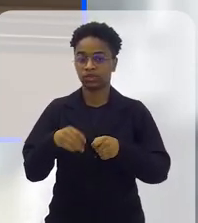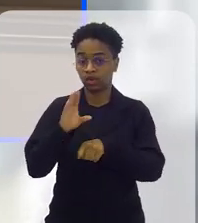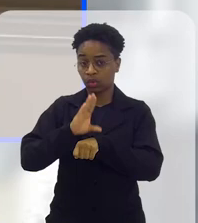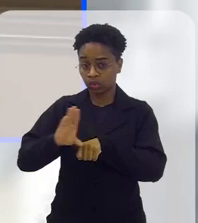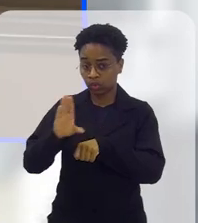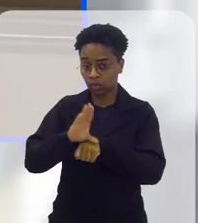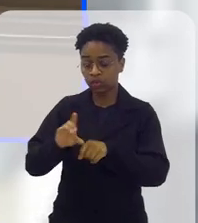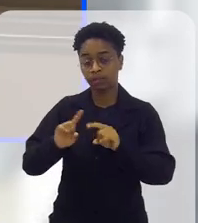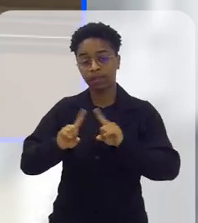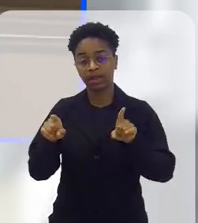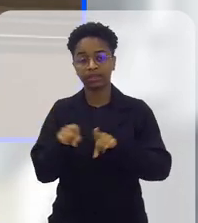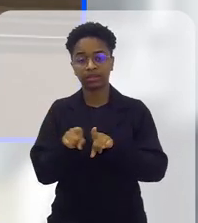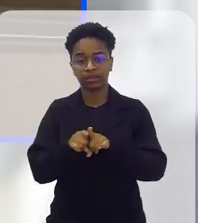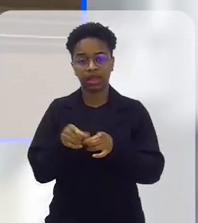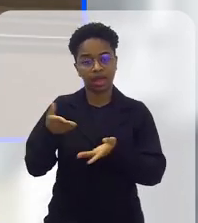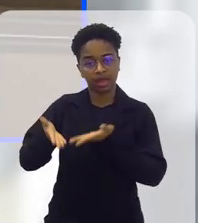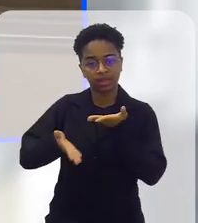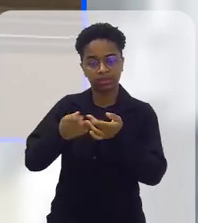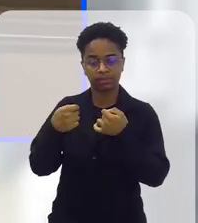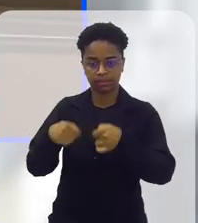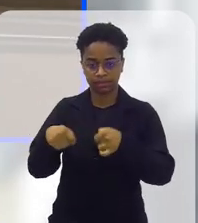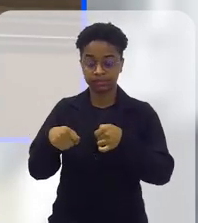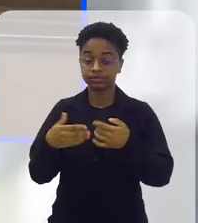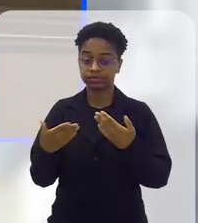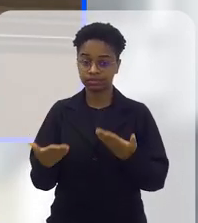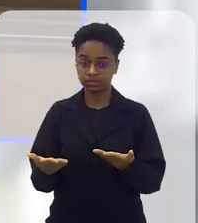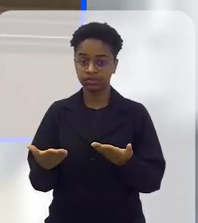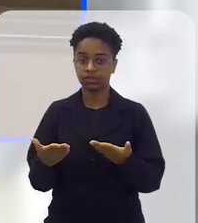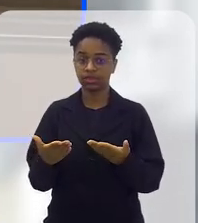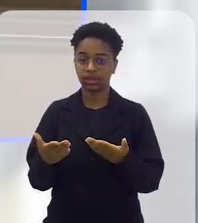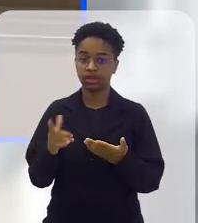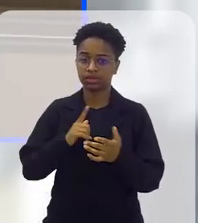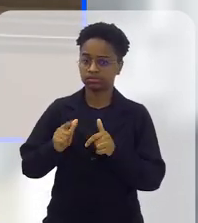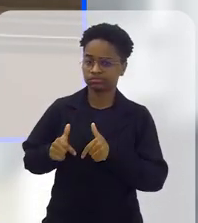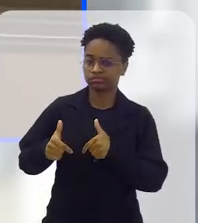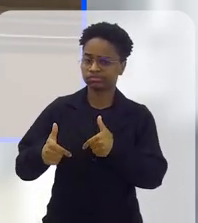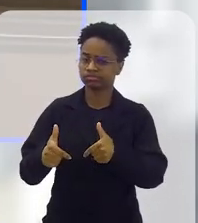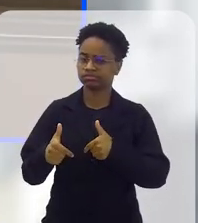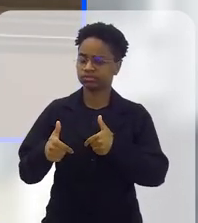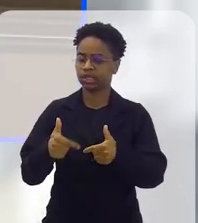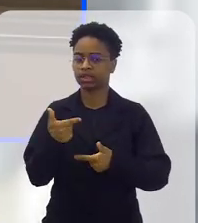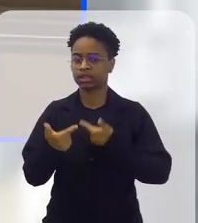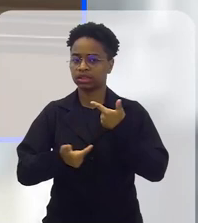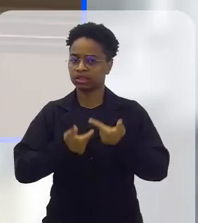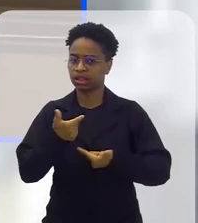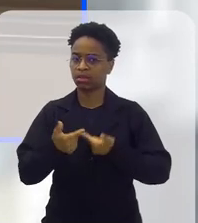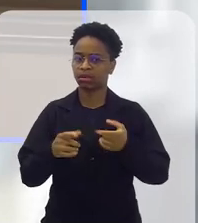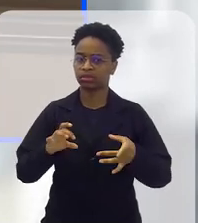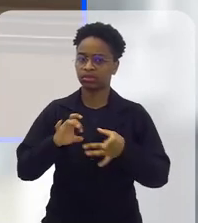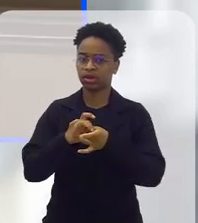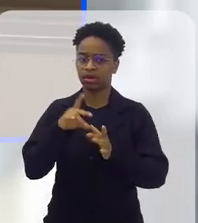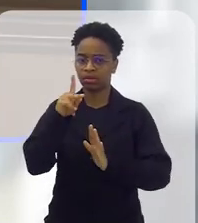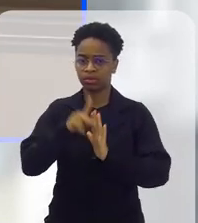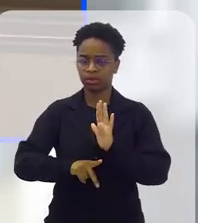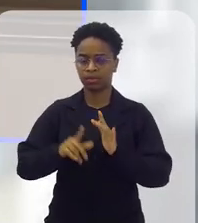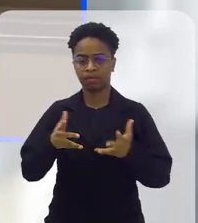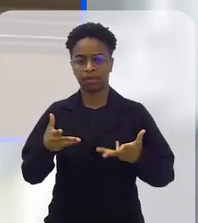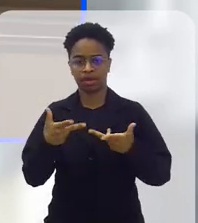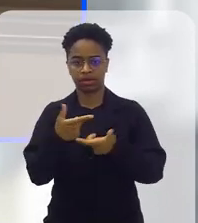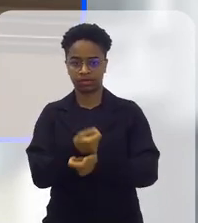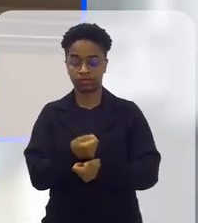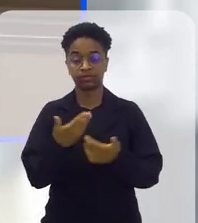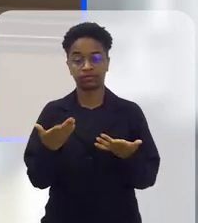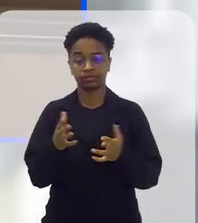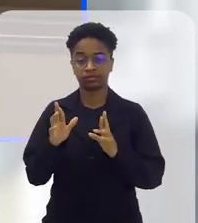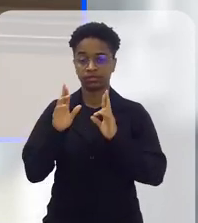fazer o curso, mas tem que ser atendido na ponta. E ela está fazendo um trabalho lá, um projeto maravilhoso